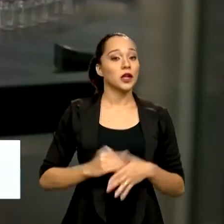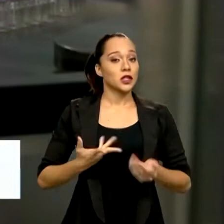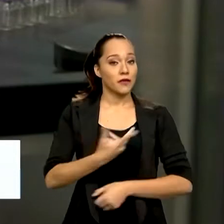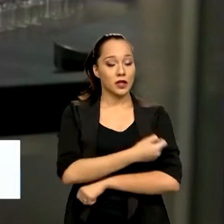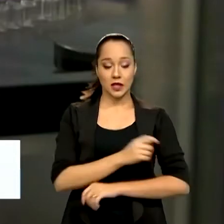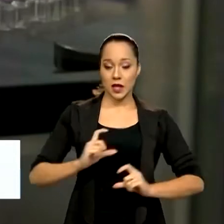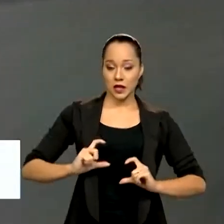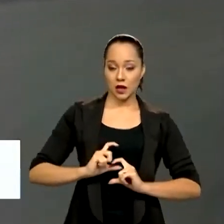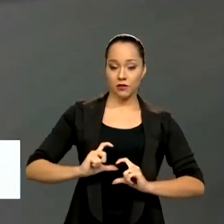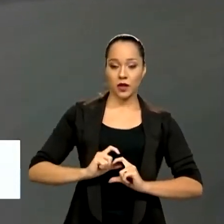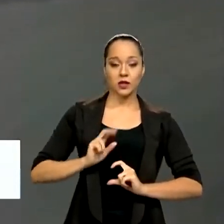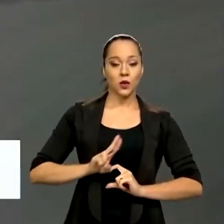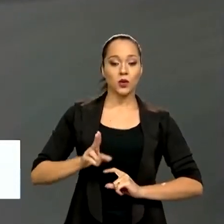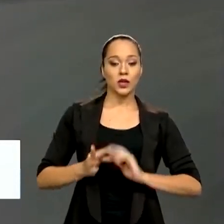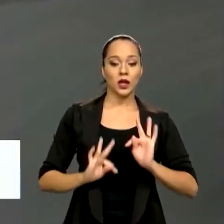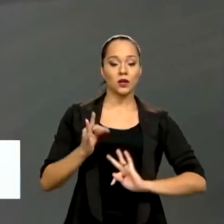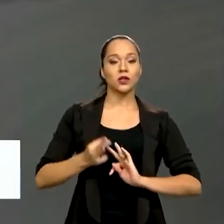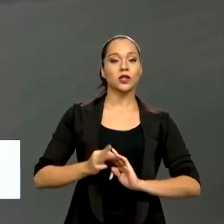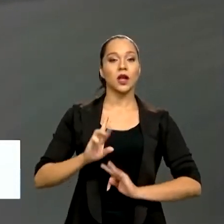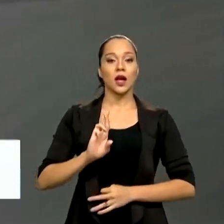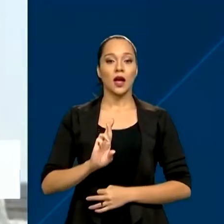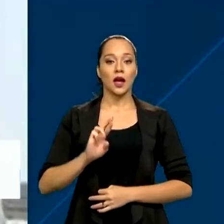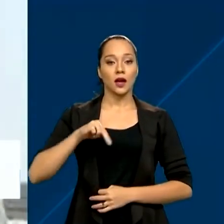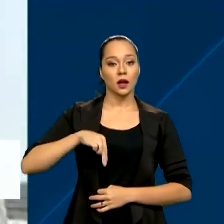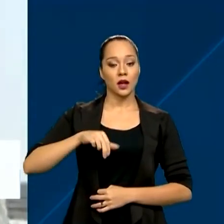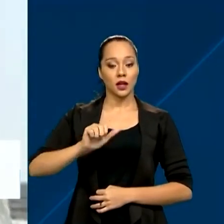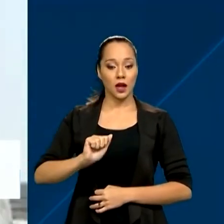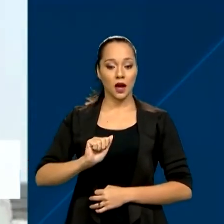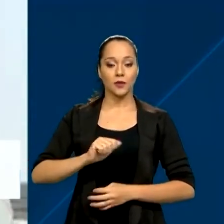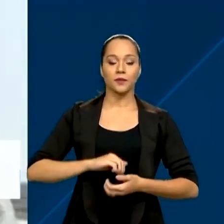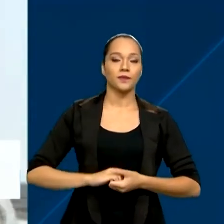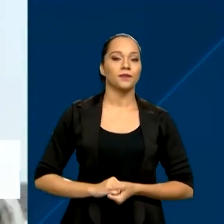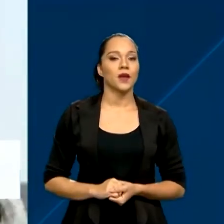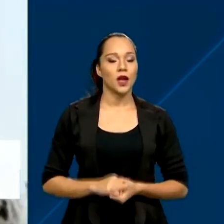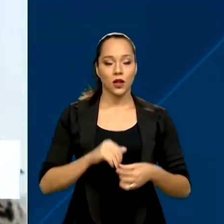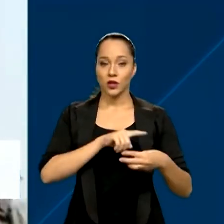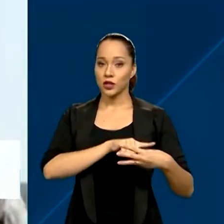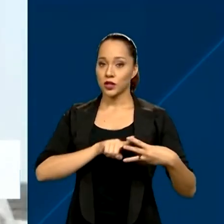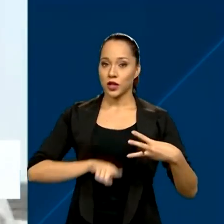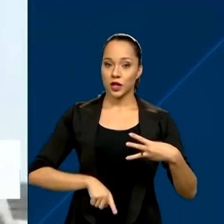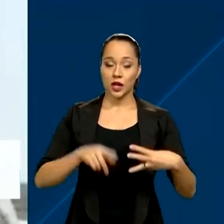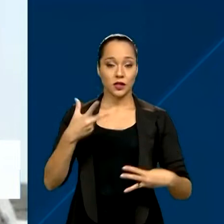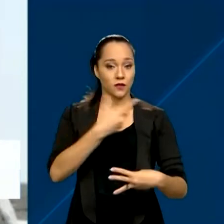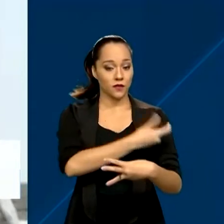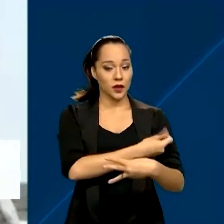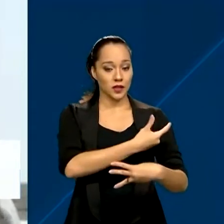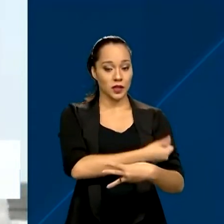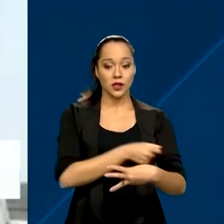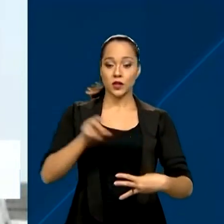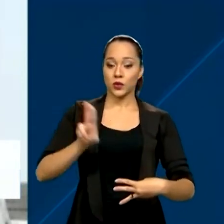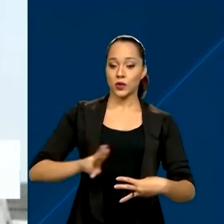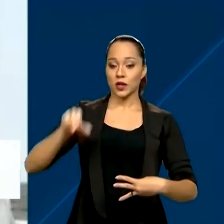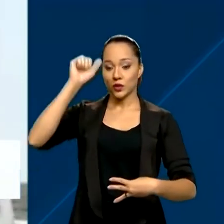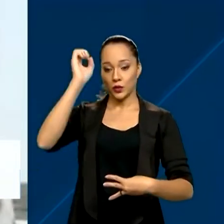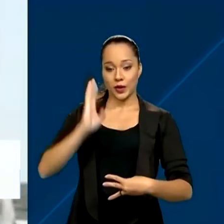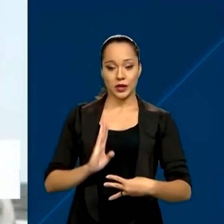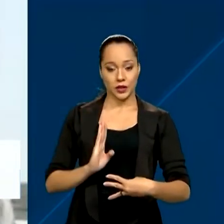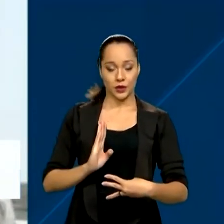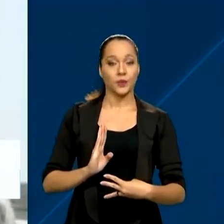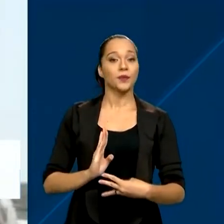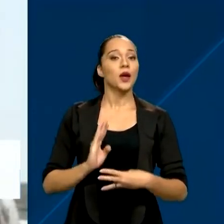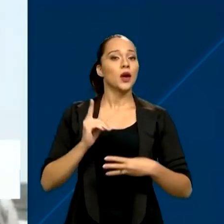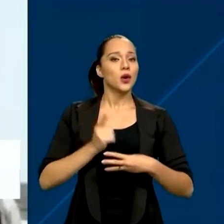utiliza a tecnologia de RNA mensageiro. A gente vê que a gente tem três vacinas sendo aplicadas no Brasil com